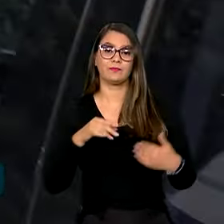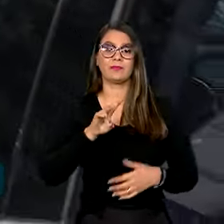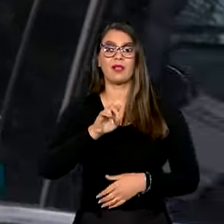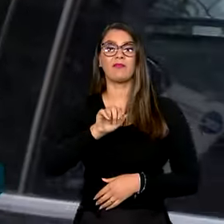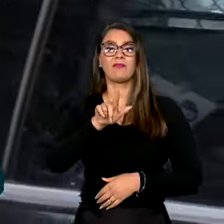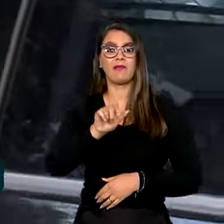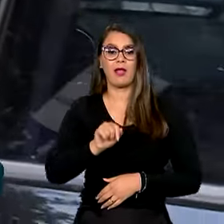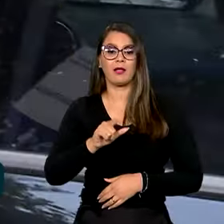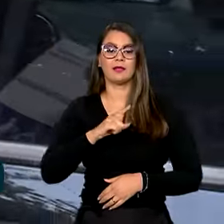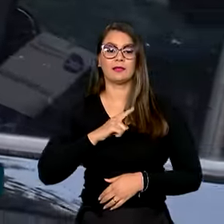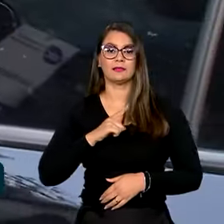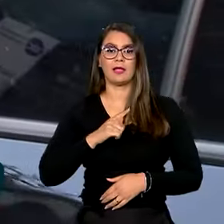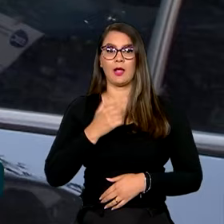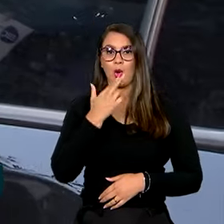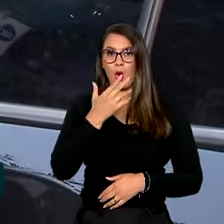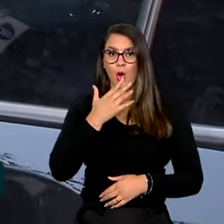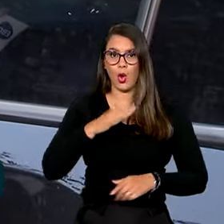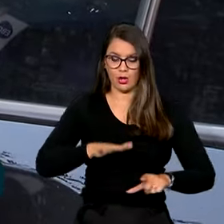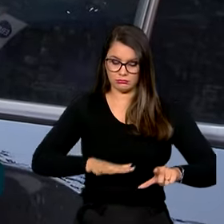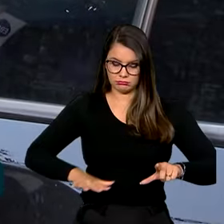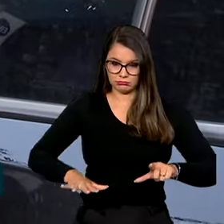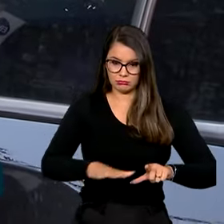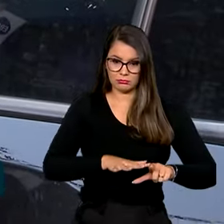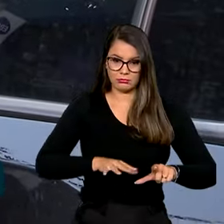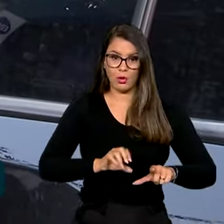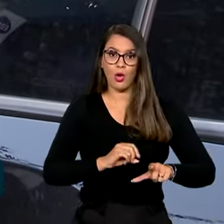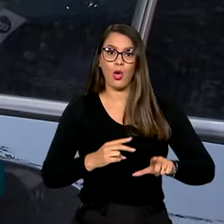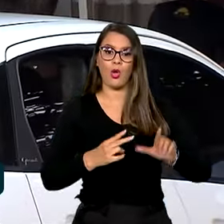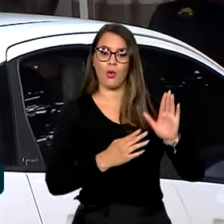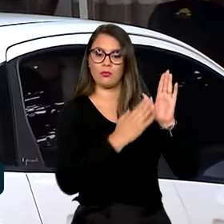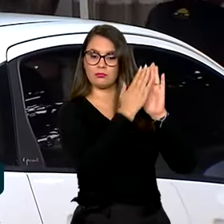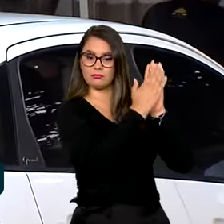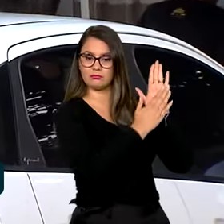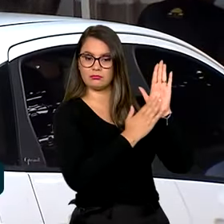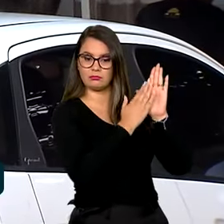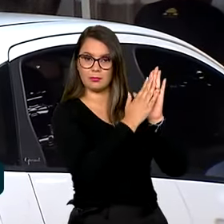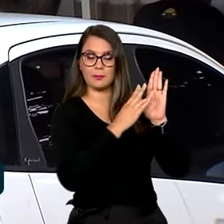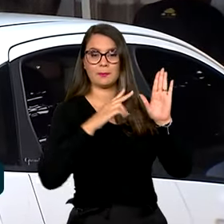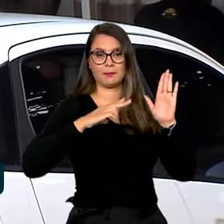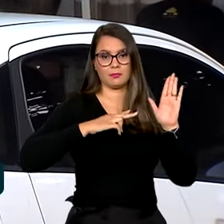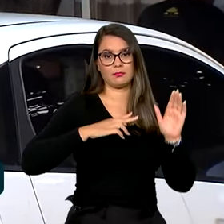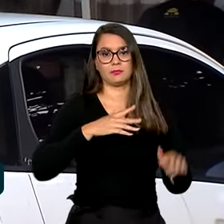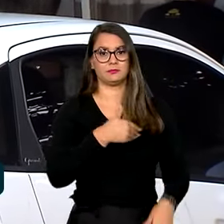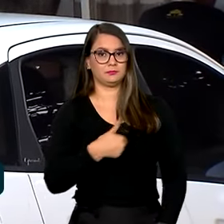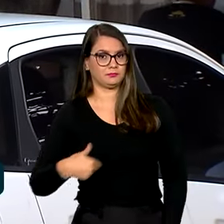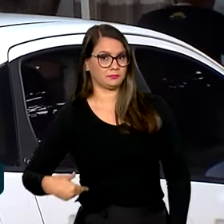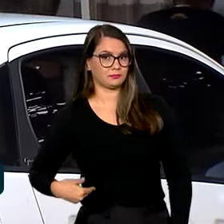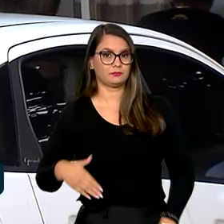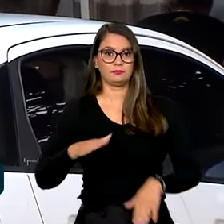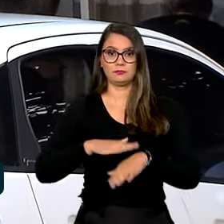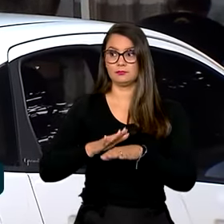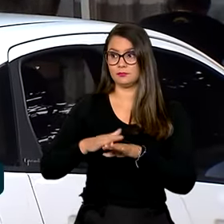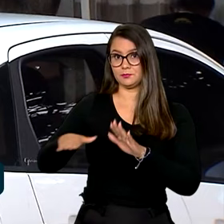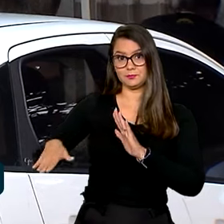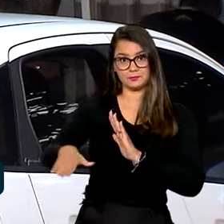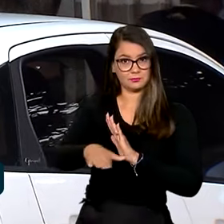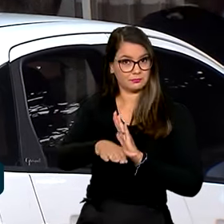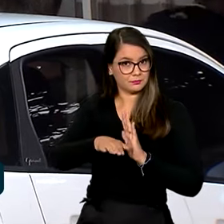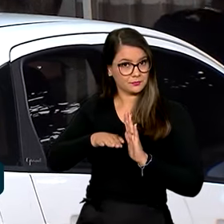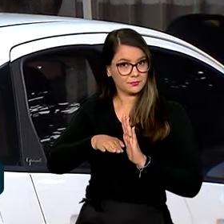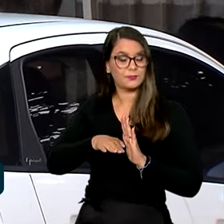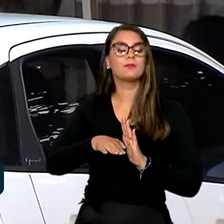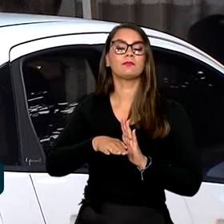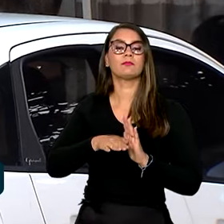indicadas por pintura no chão ou placas em locais públicos e privados. Ao estacionar em vagas reservadas,